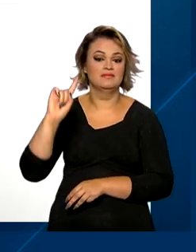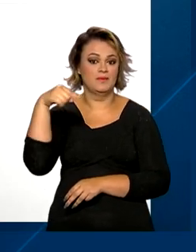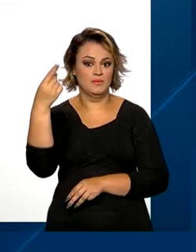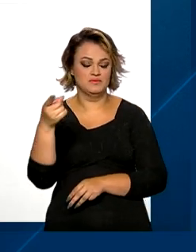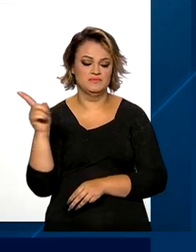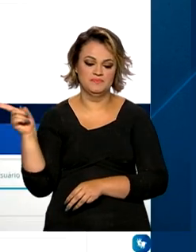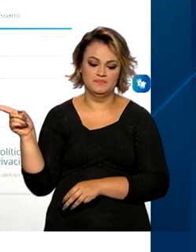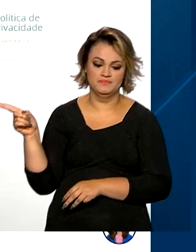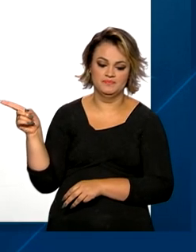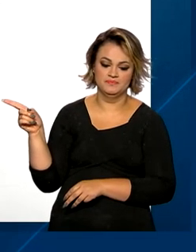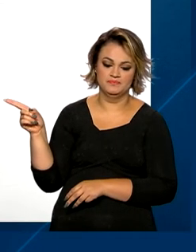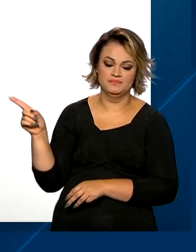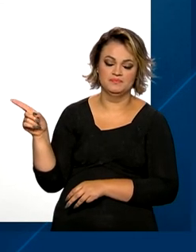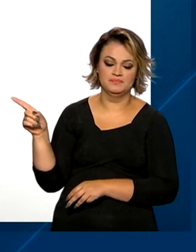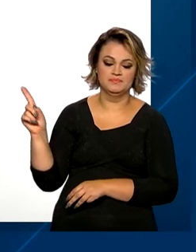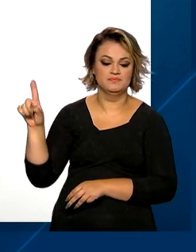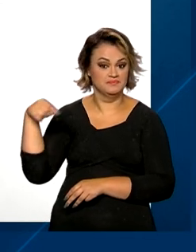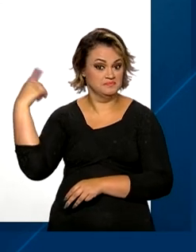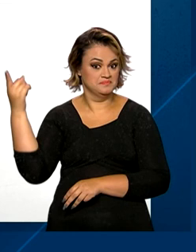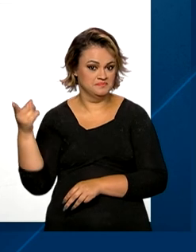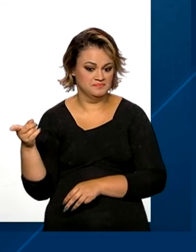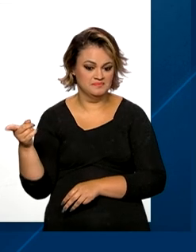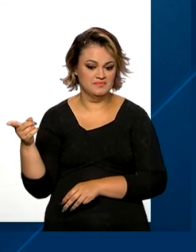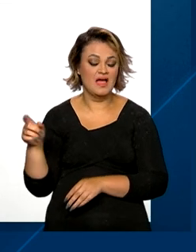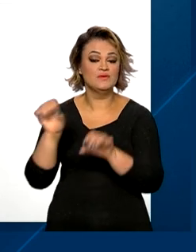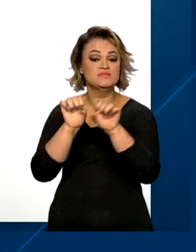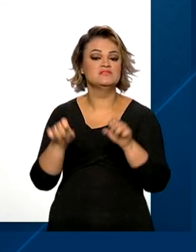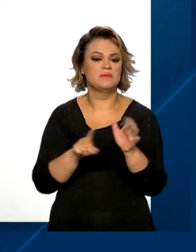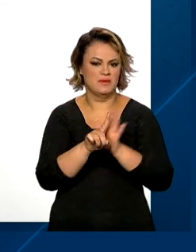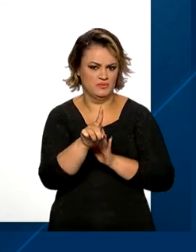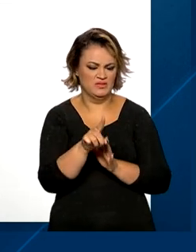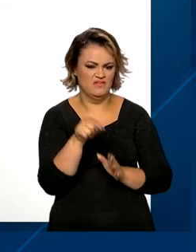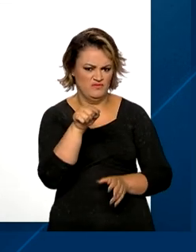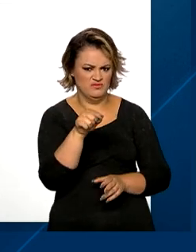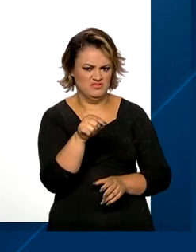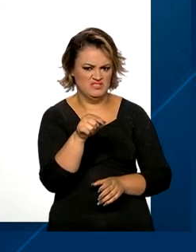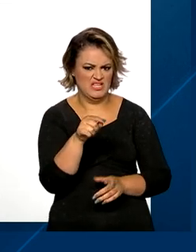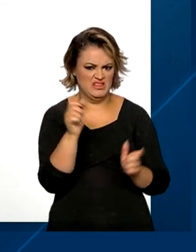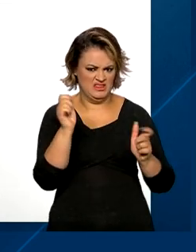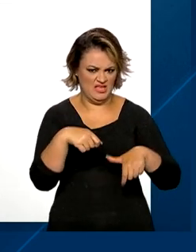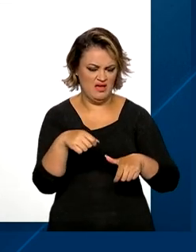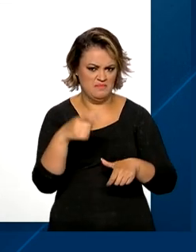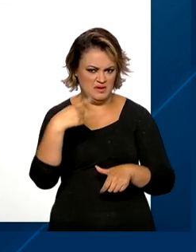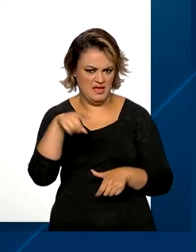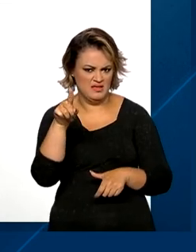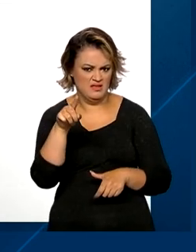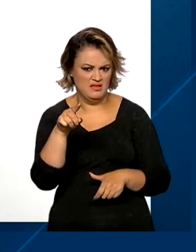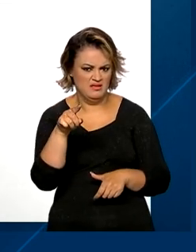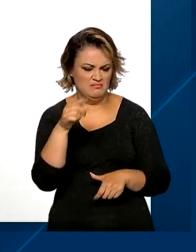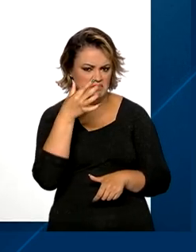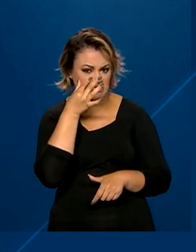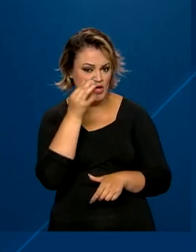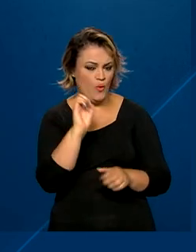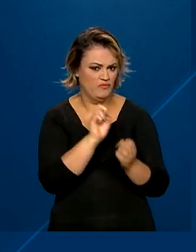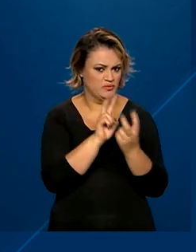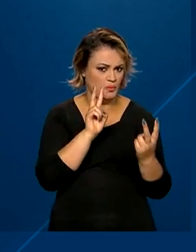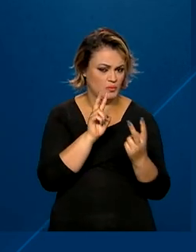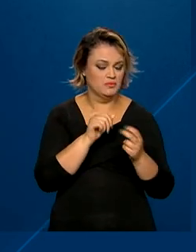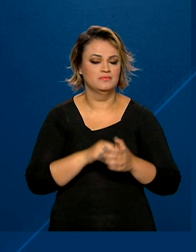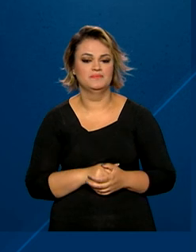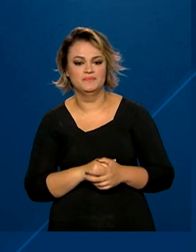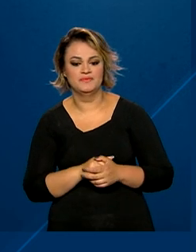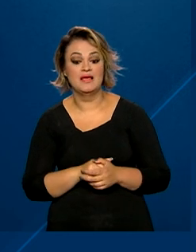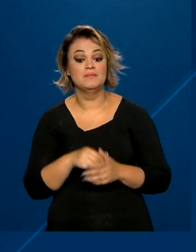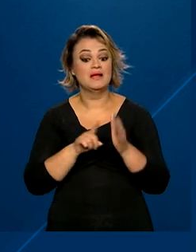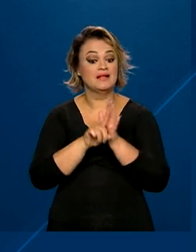depois em Perícia Inicial. E o sistema já te pergunta se você está apto a fazer a perícia de forma virtual. Para que a